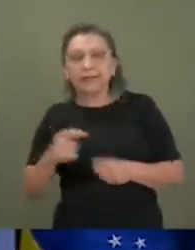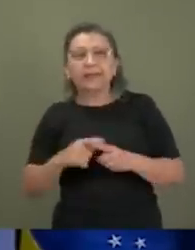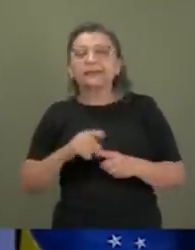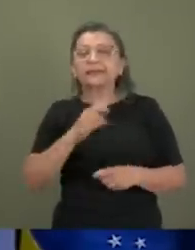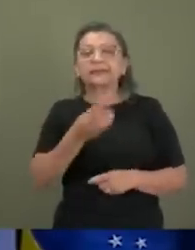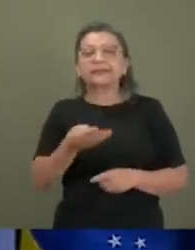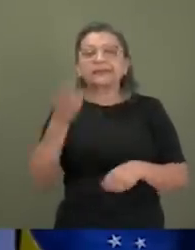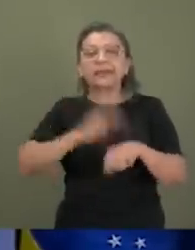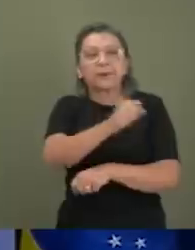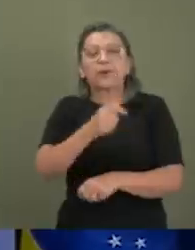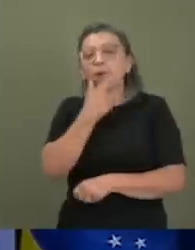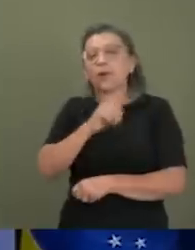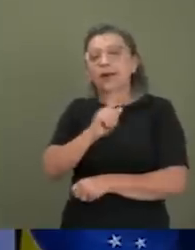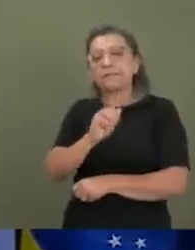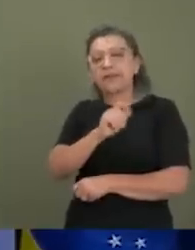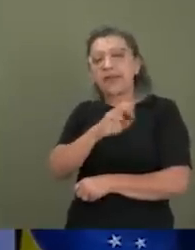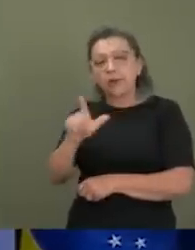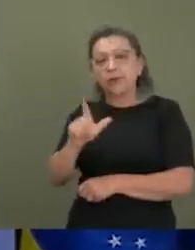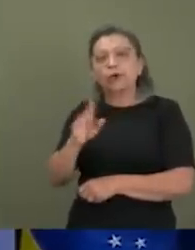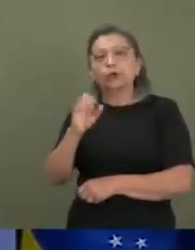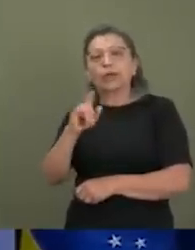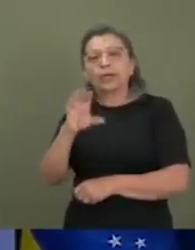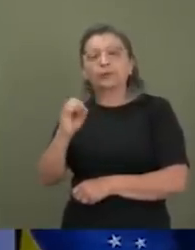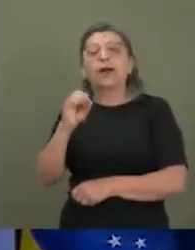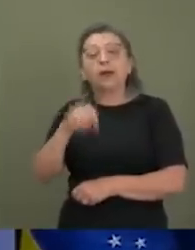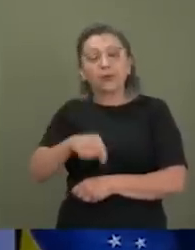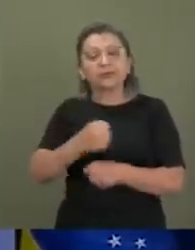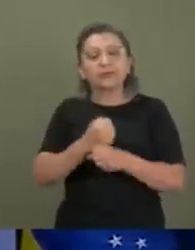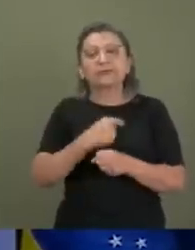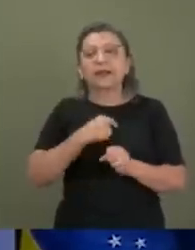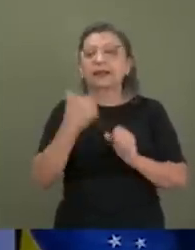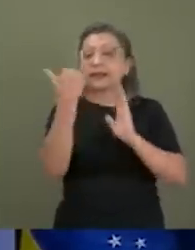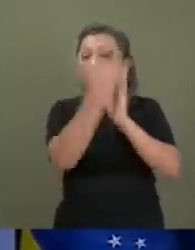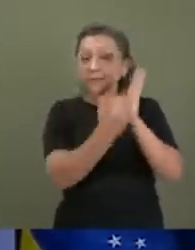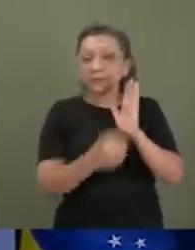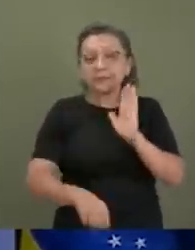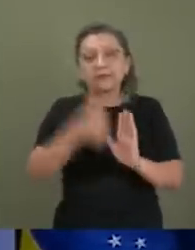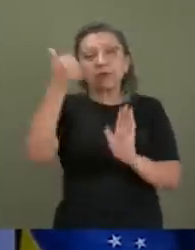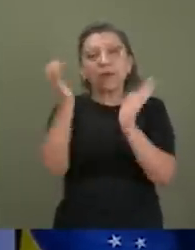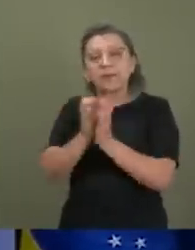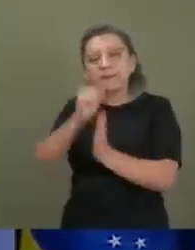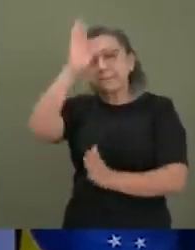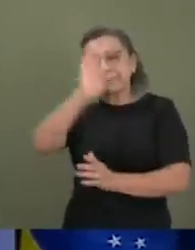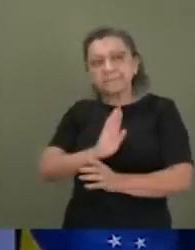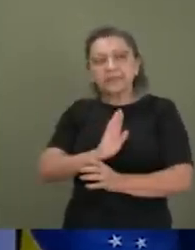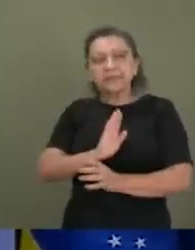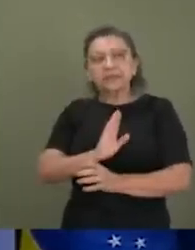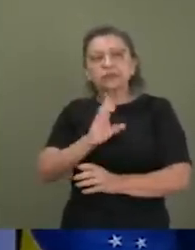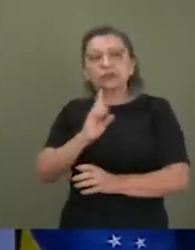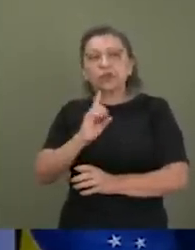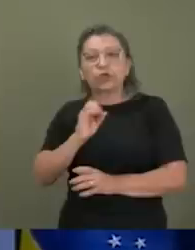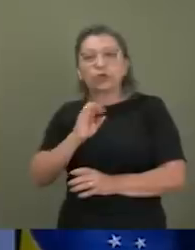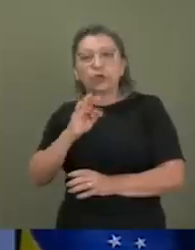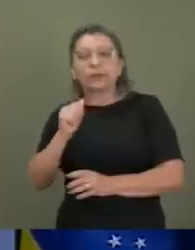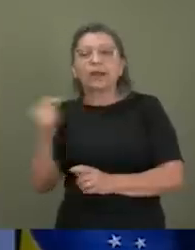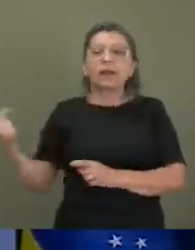mundial, que é o Gabriel Toledo Fallen. Nós tivemos, nesse ano, a classificação pela primeira vez de uma equipe brasileira de Dota para